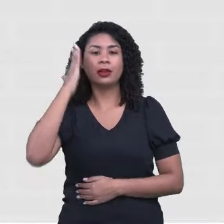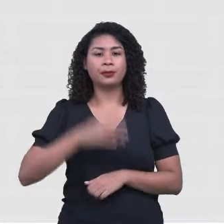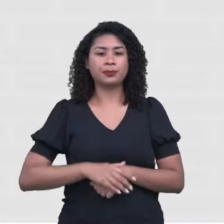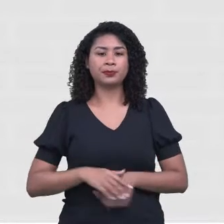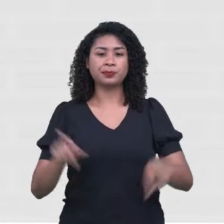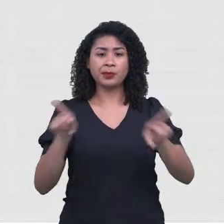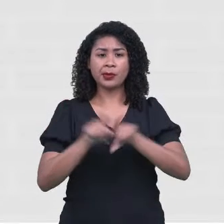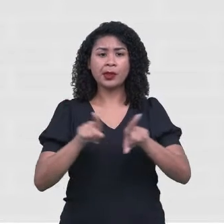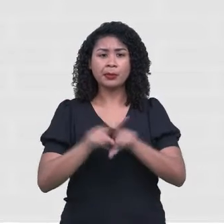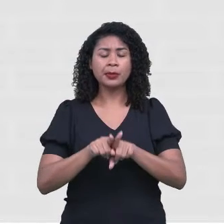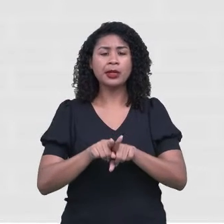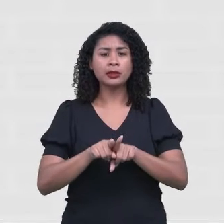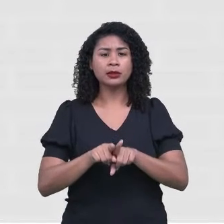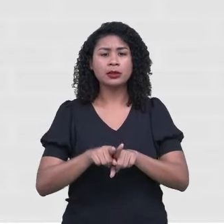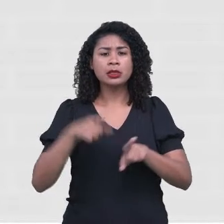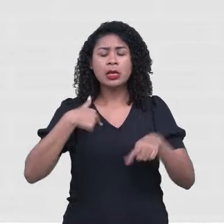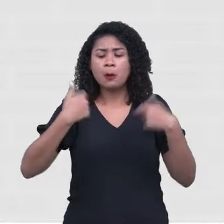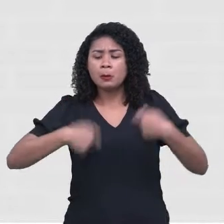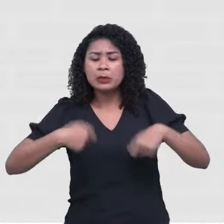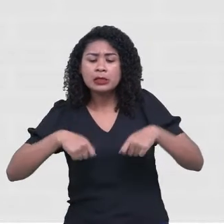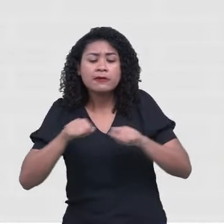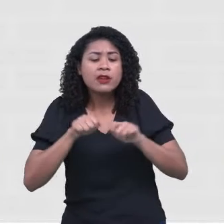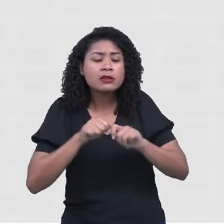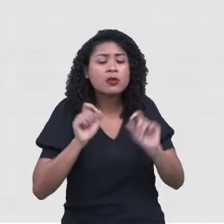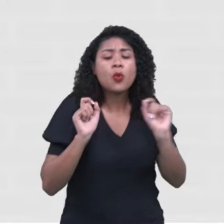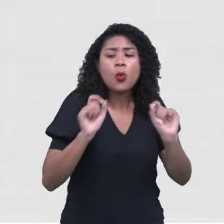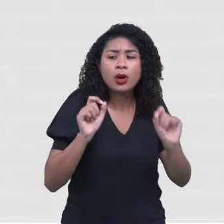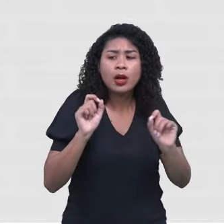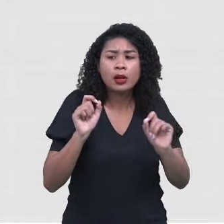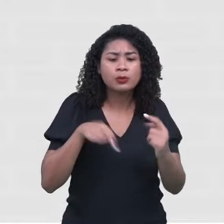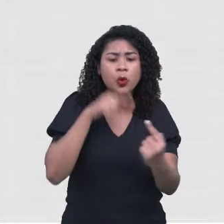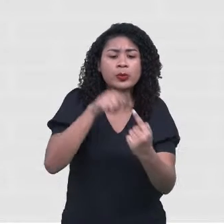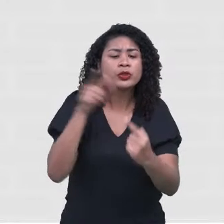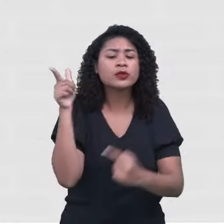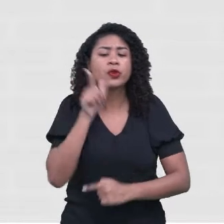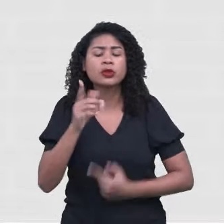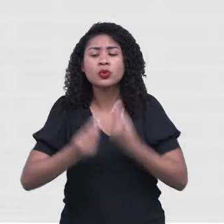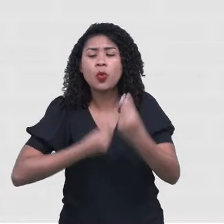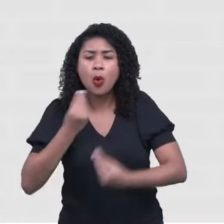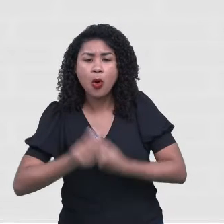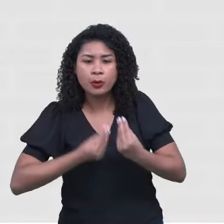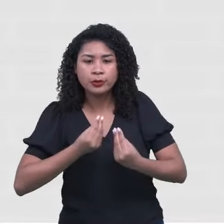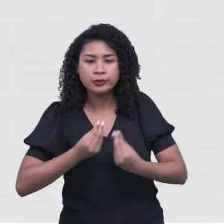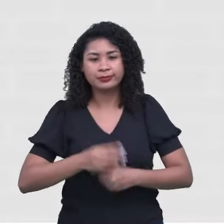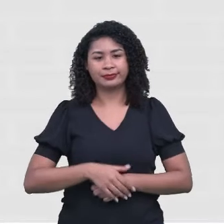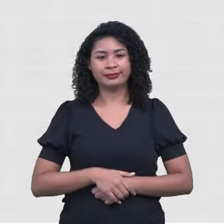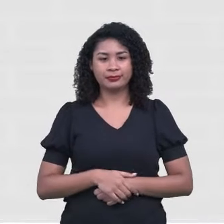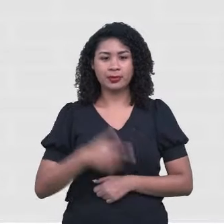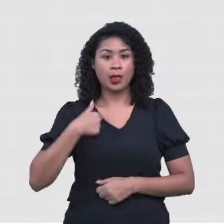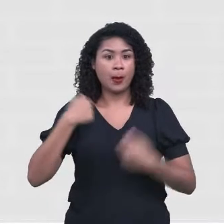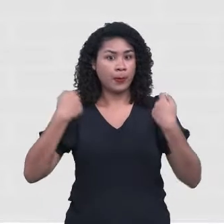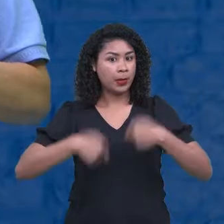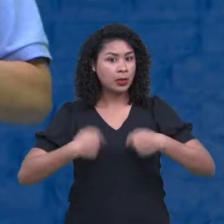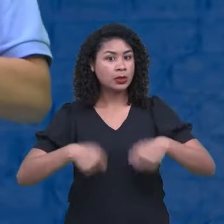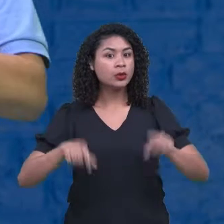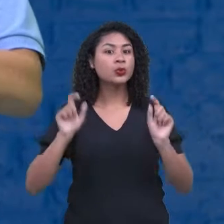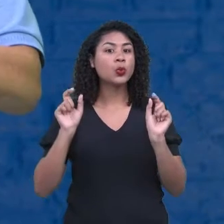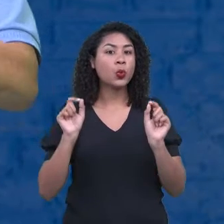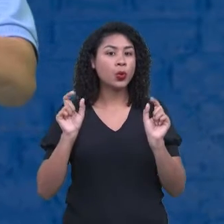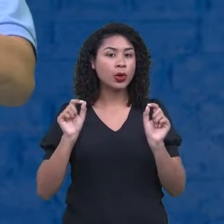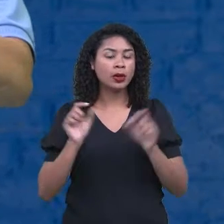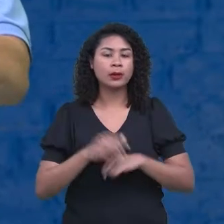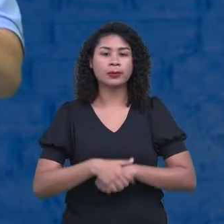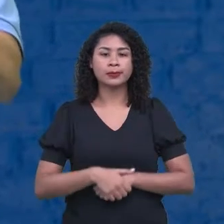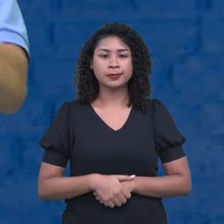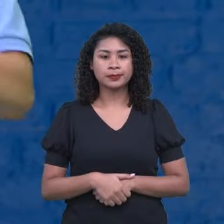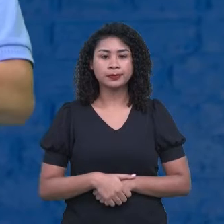para alcançar, certo? Então, o que eu preciso fazer para alcançar? Eu tenho que trilhar. É como se você fosse